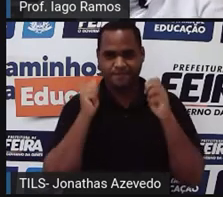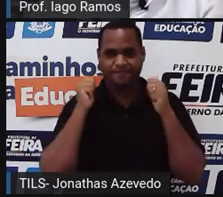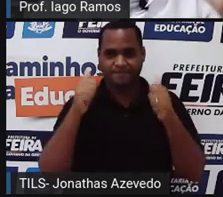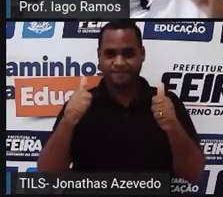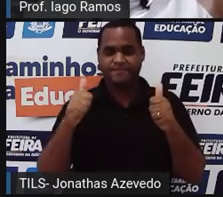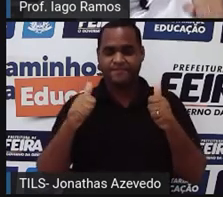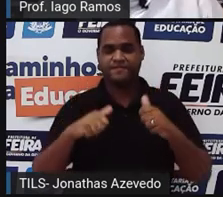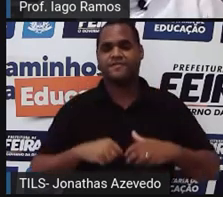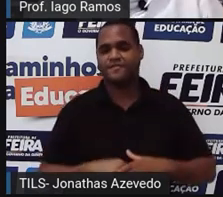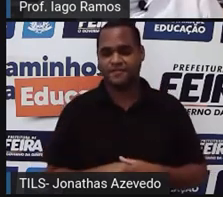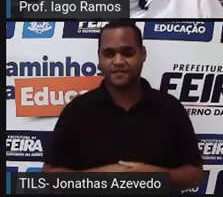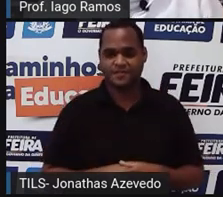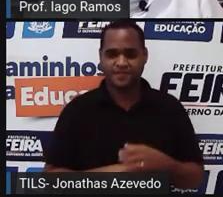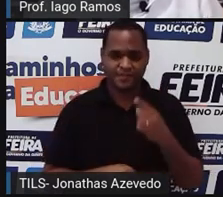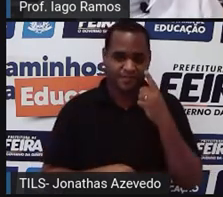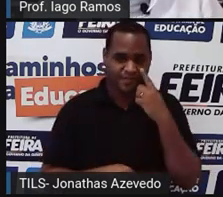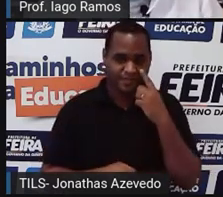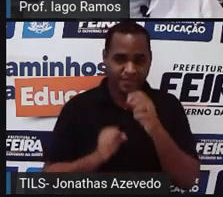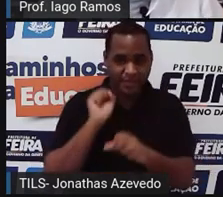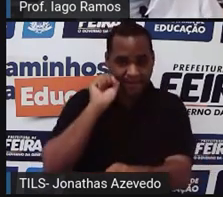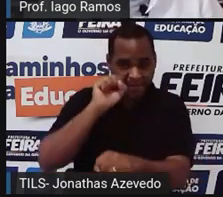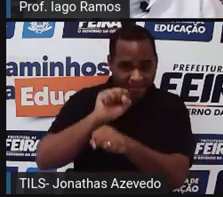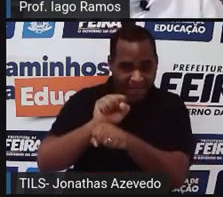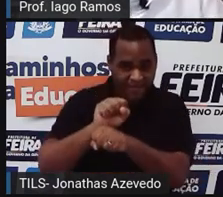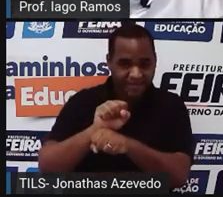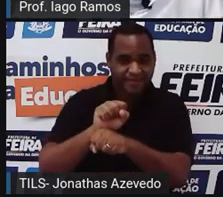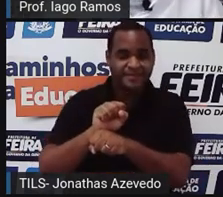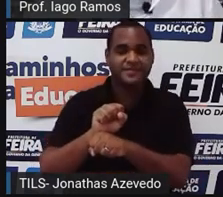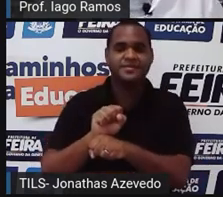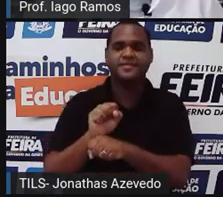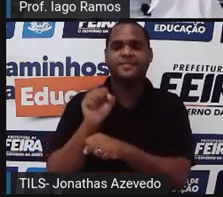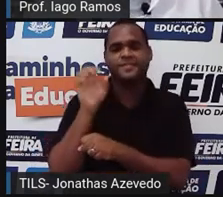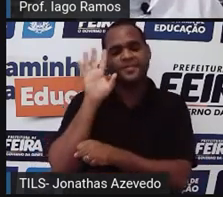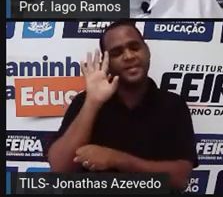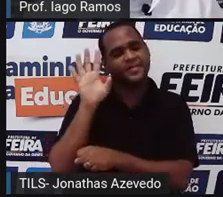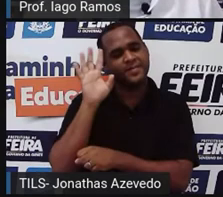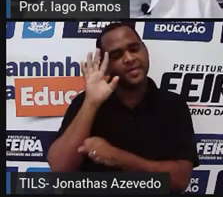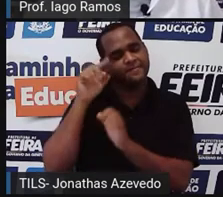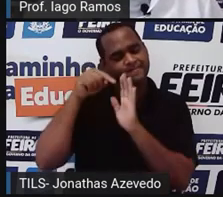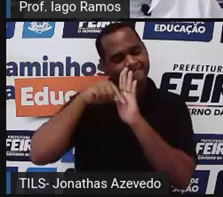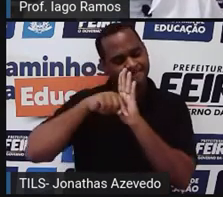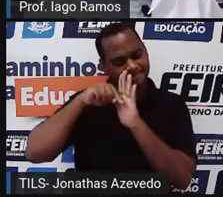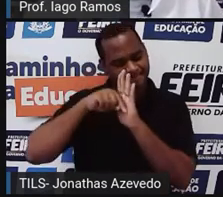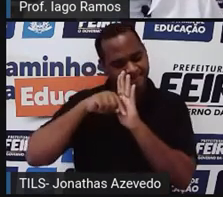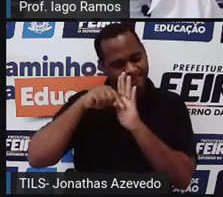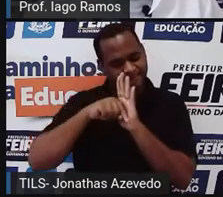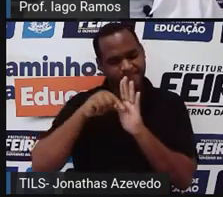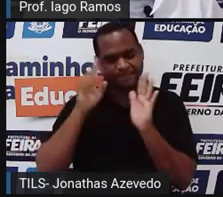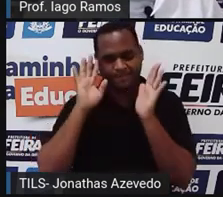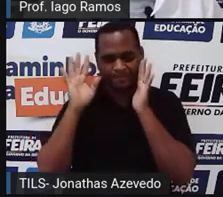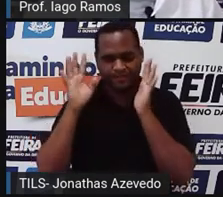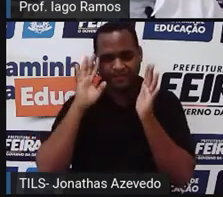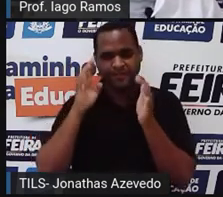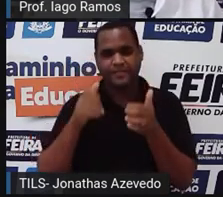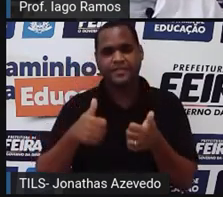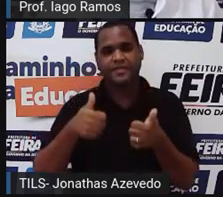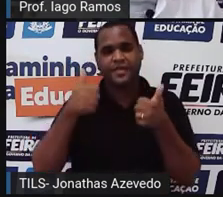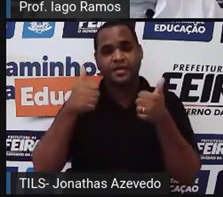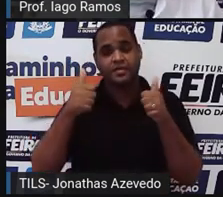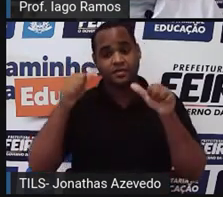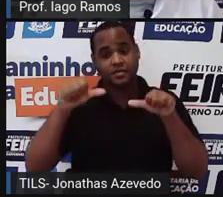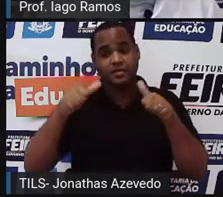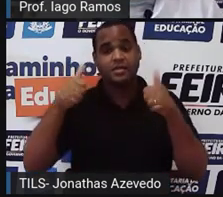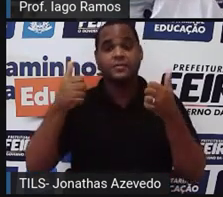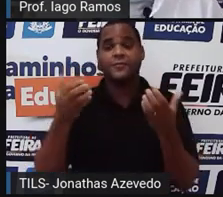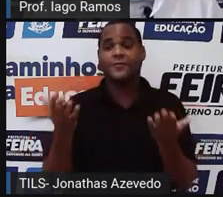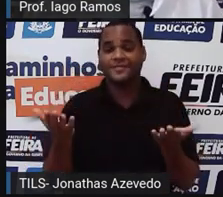Vamos fazer aquele momento de pausar, pensar e se perguntar. O quanto foi que eu entendi até